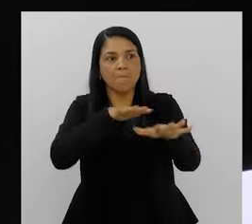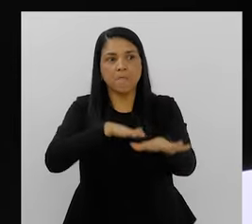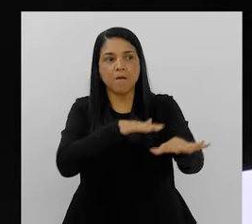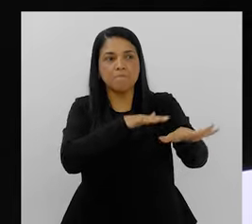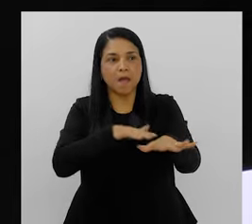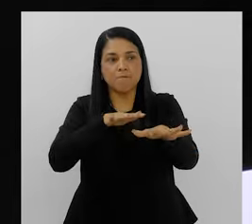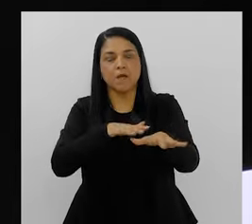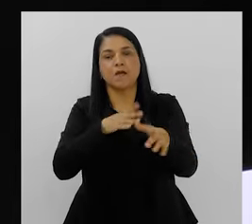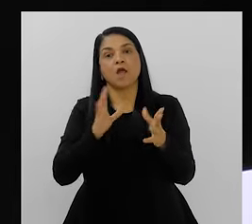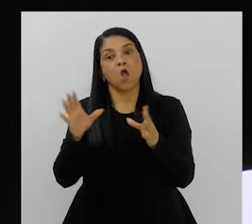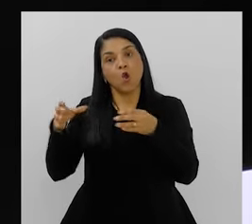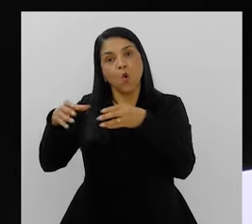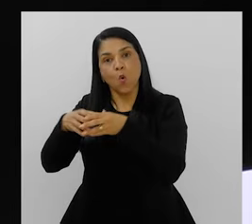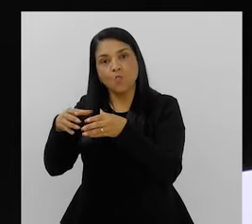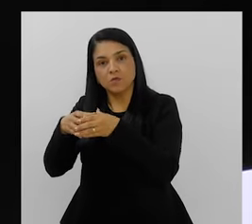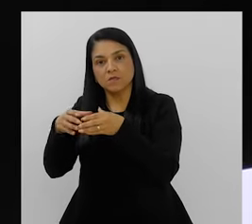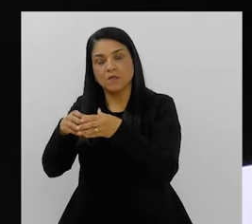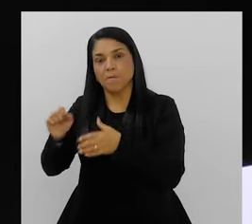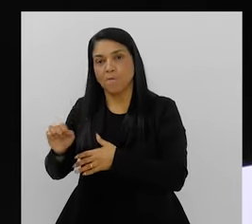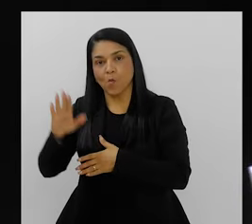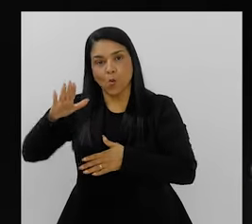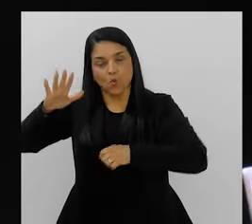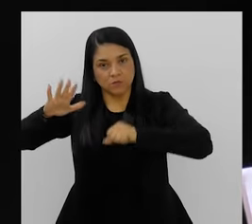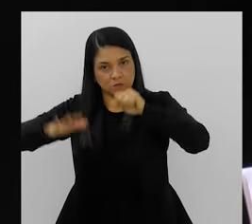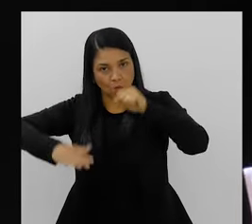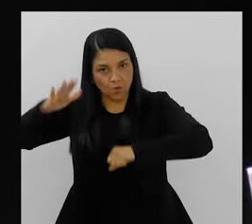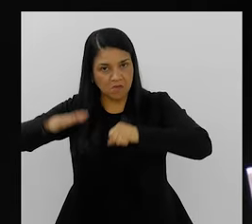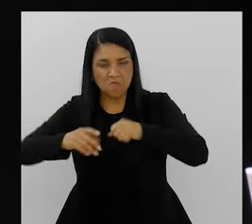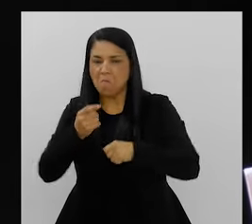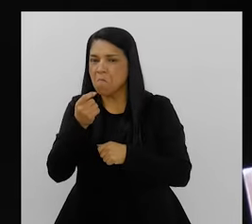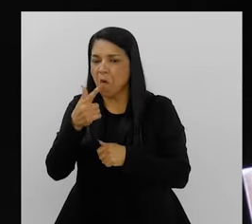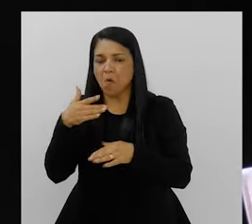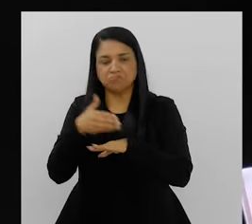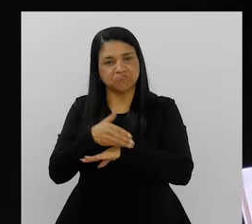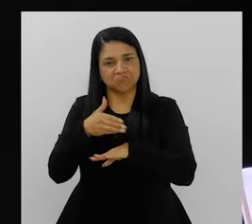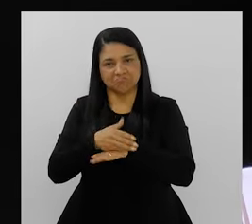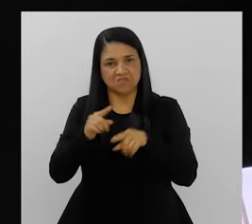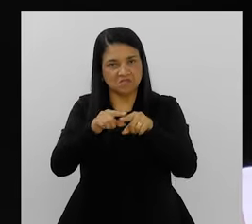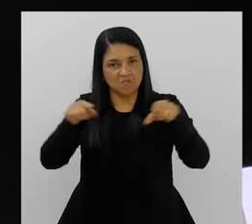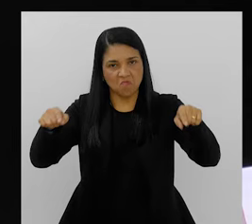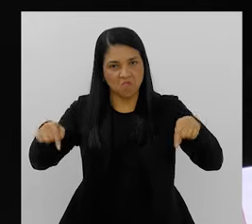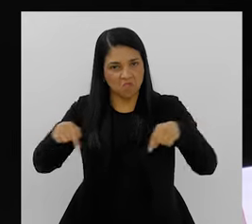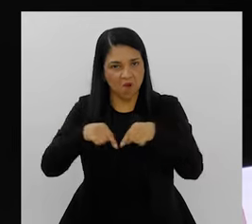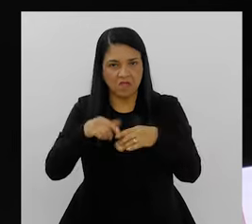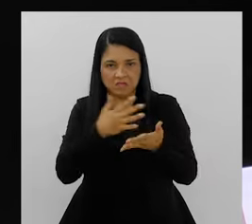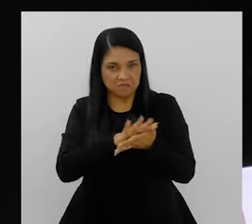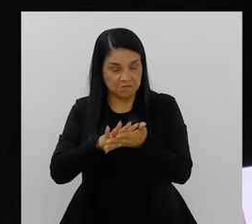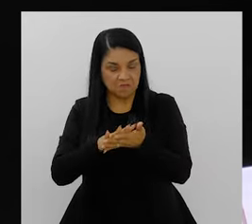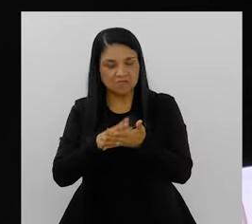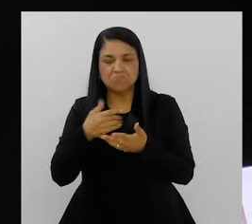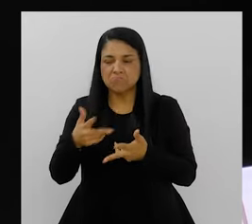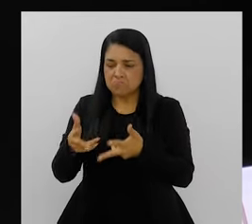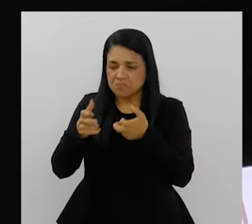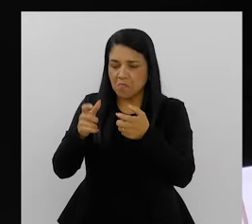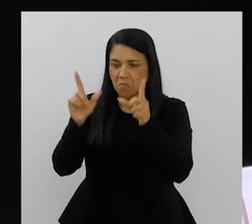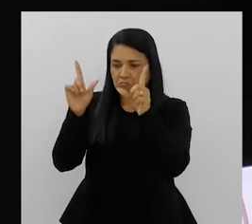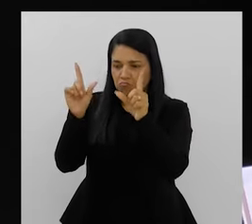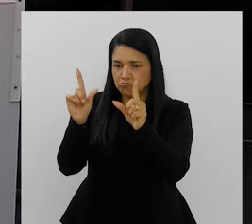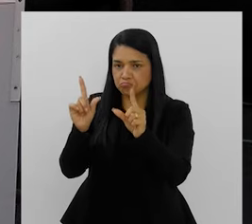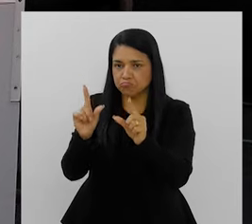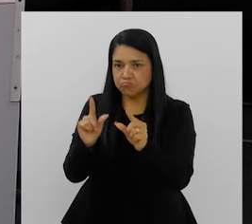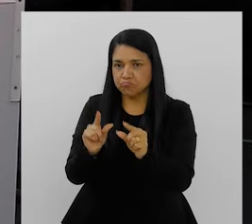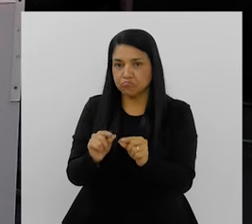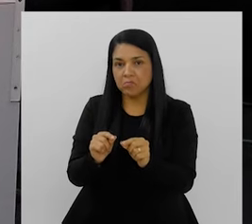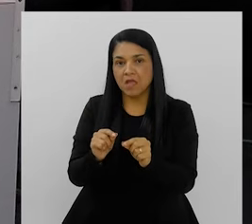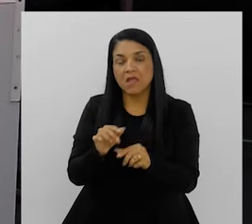principalmente a galera da comunidade, do Morro do Salgueiro, hoje poucos frequentam a quadra. E aí, ao longo dos anos, a gente notou que foi perdendo